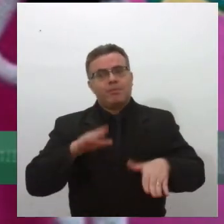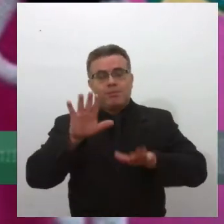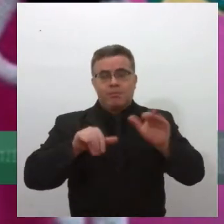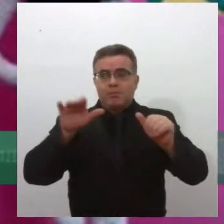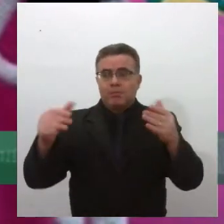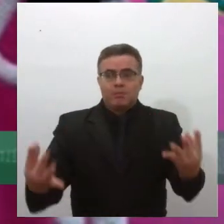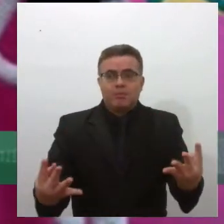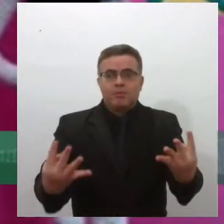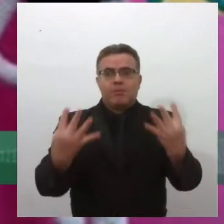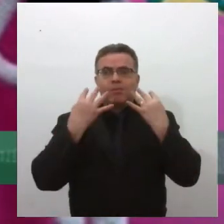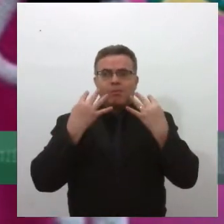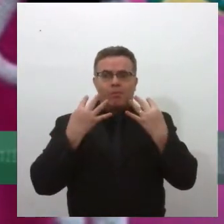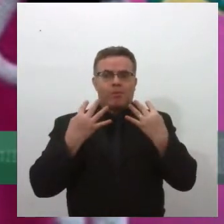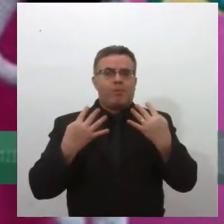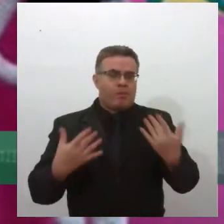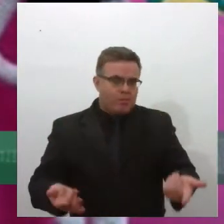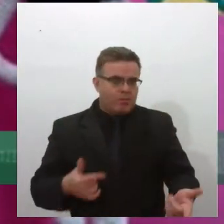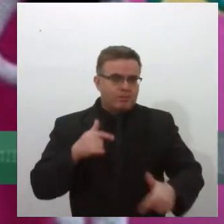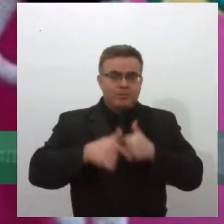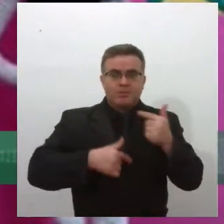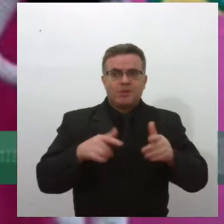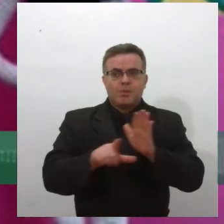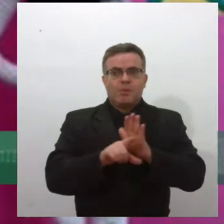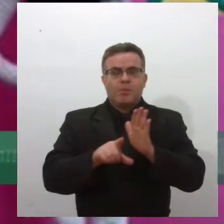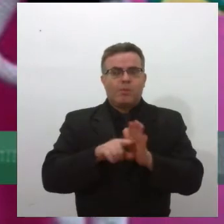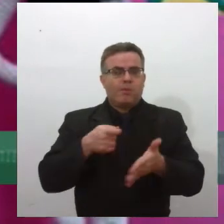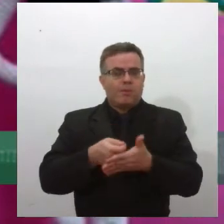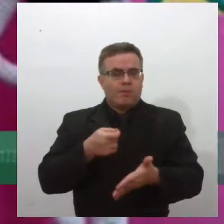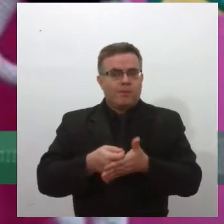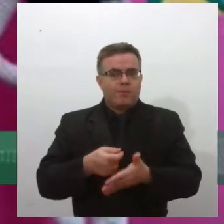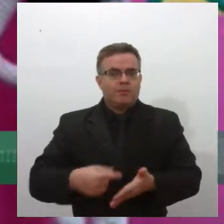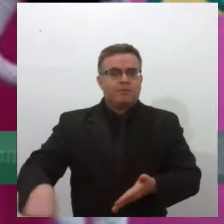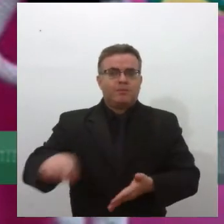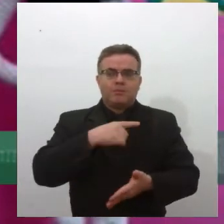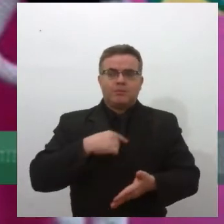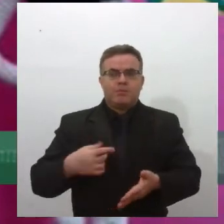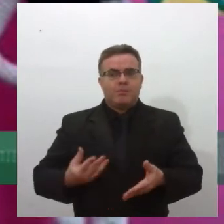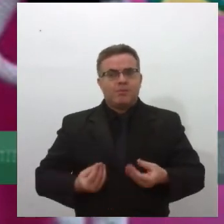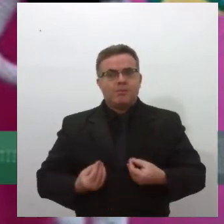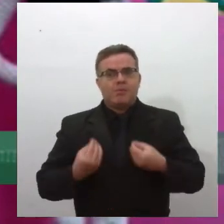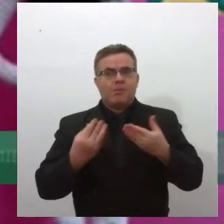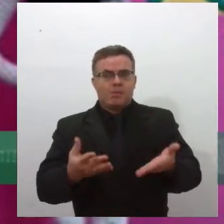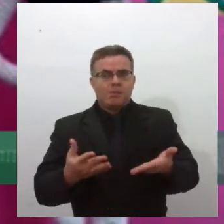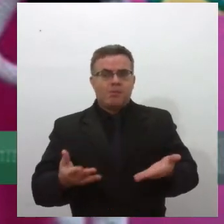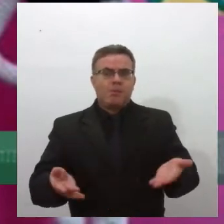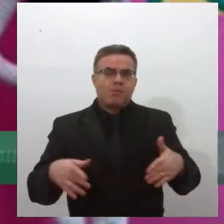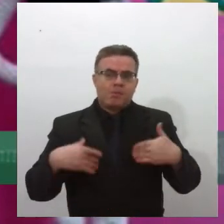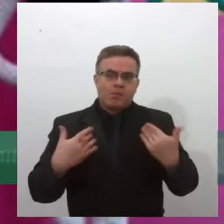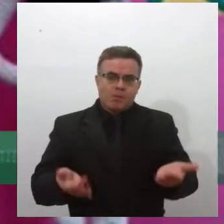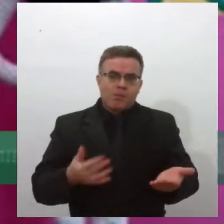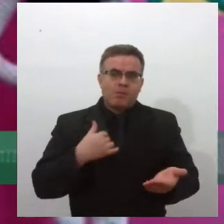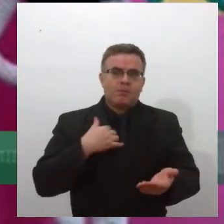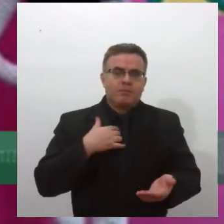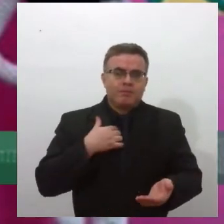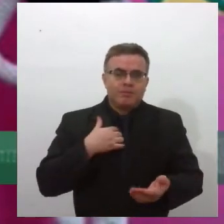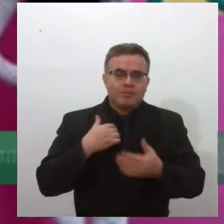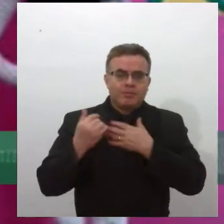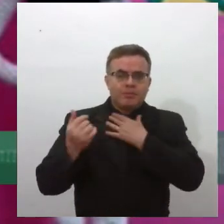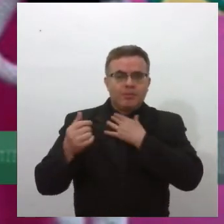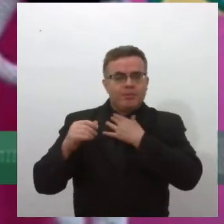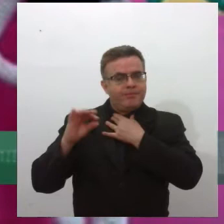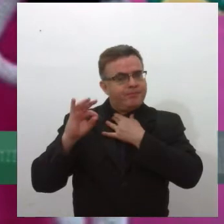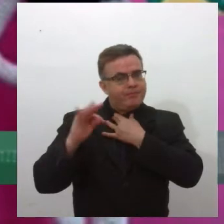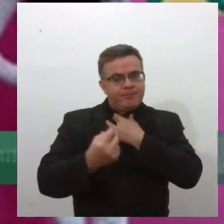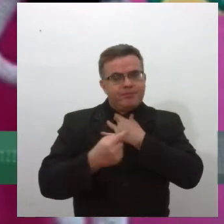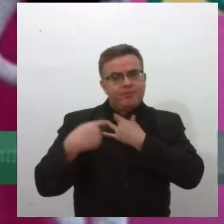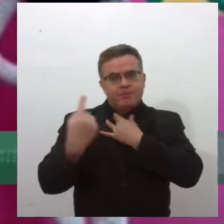para a doação de órgãos. A pessoa precisa ser declarada doadora de órgãos para a sua família, né? E todos e todas nós